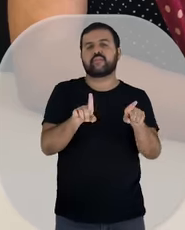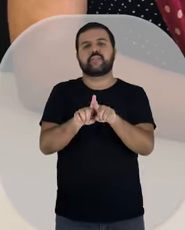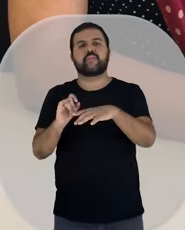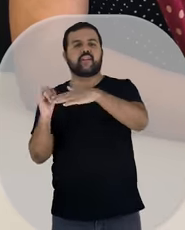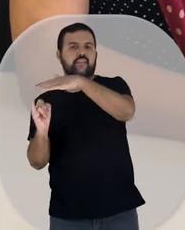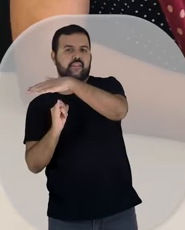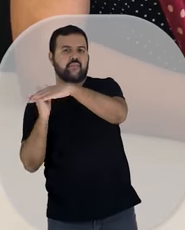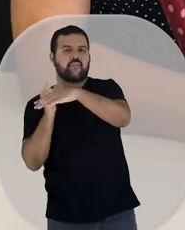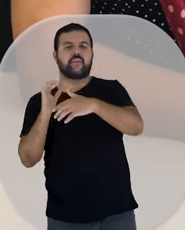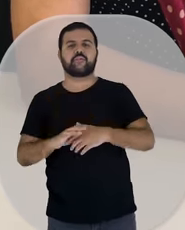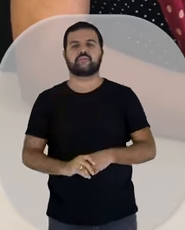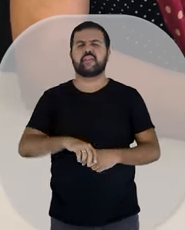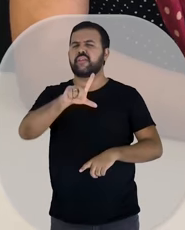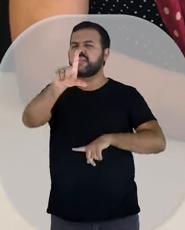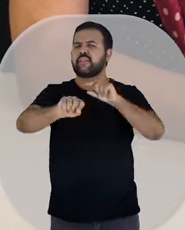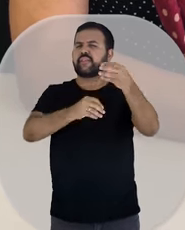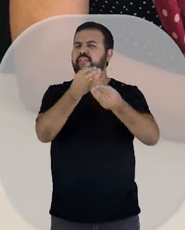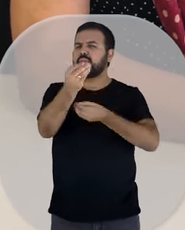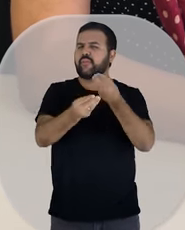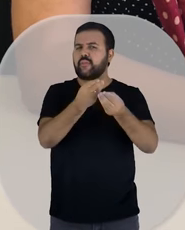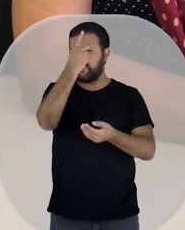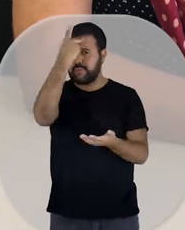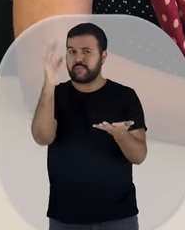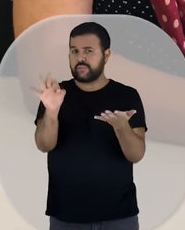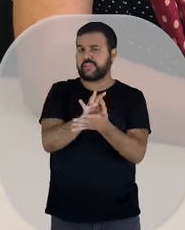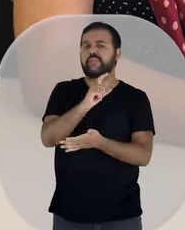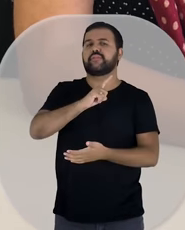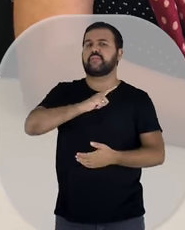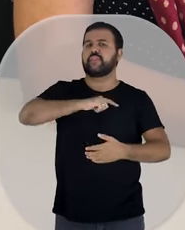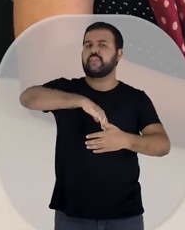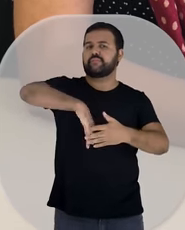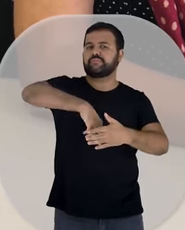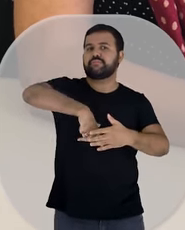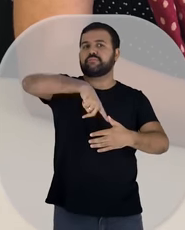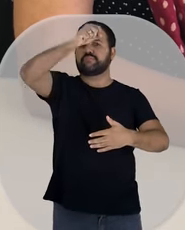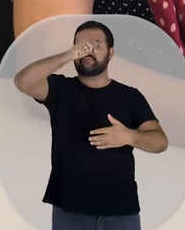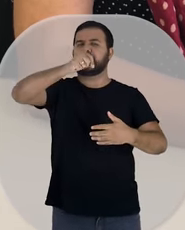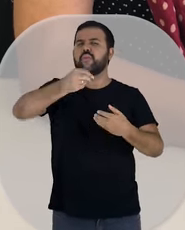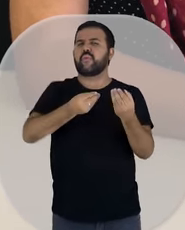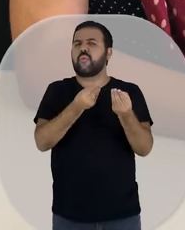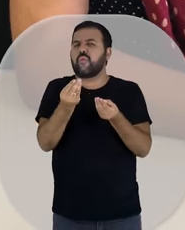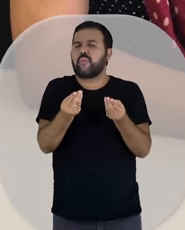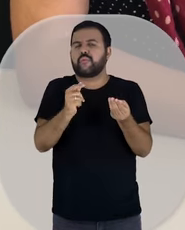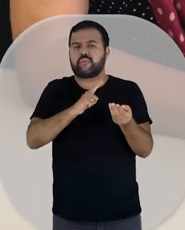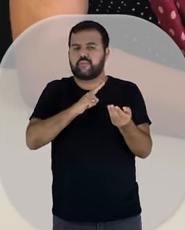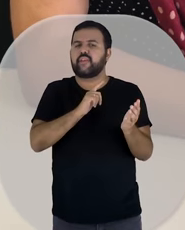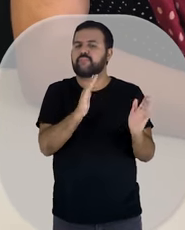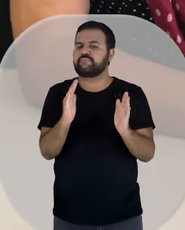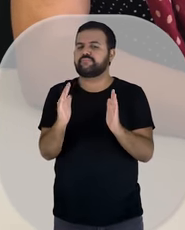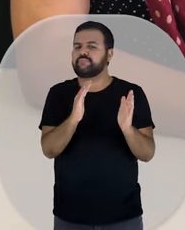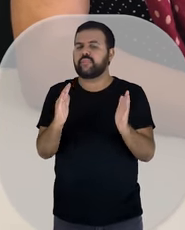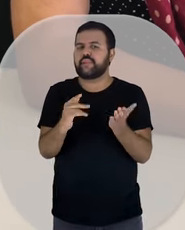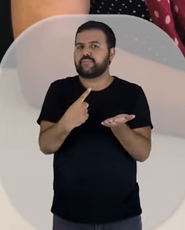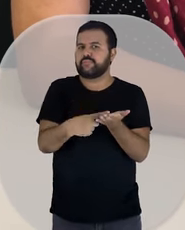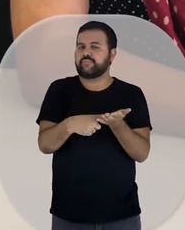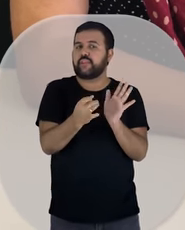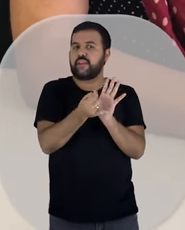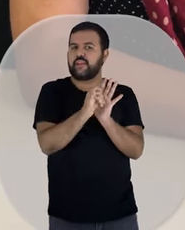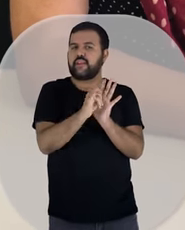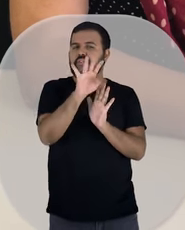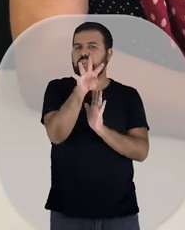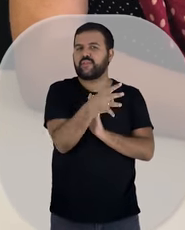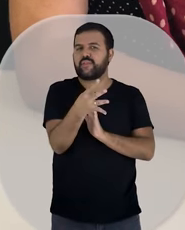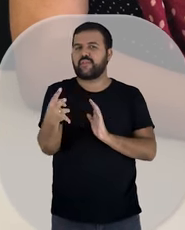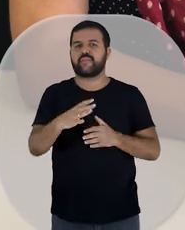seleção será por meio de sorteio, cujas datas estão previstas no cronograma do edital. Para maiores informações,